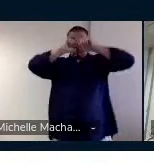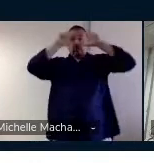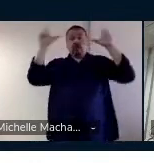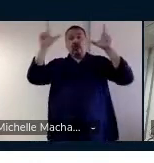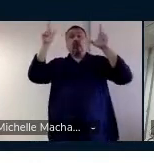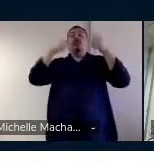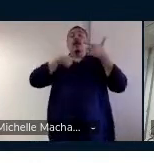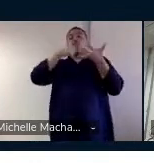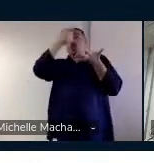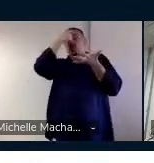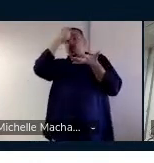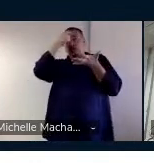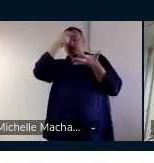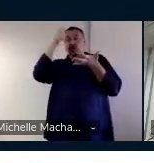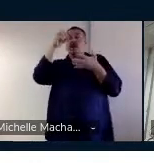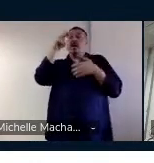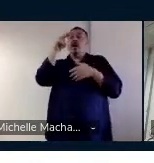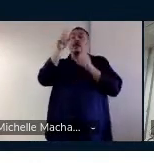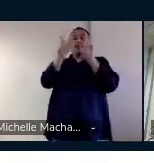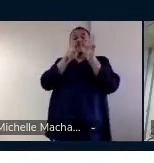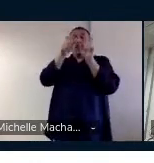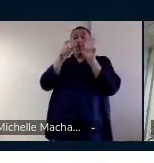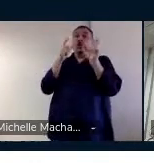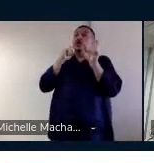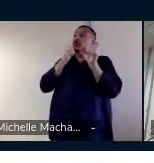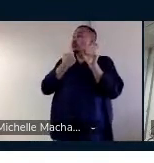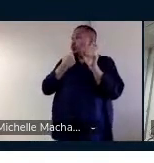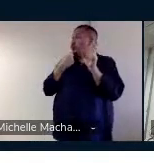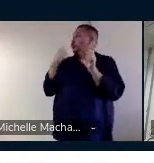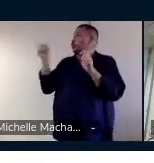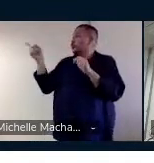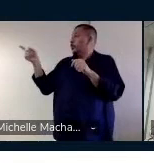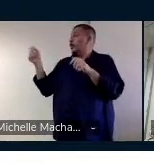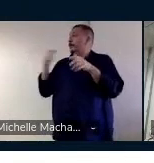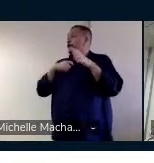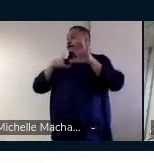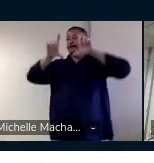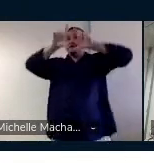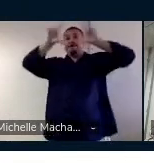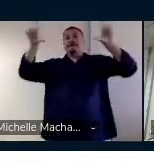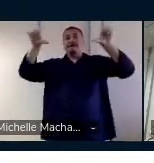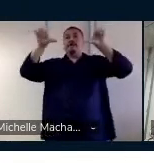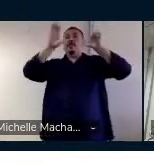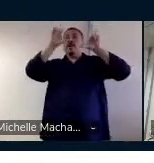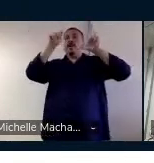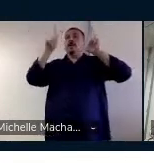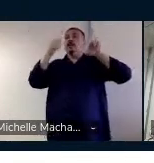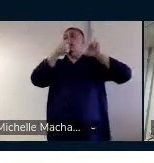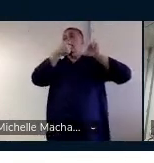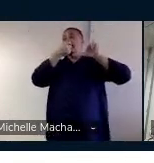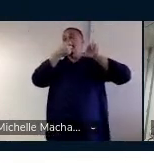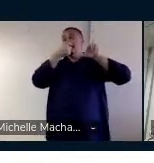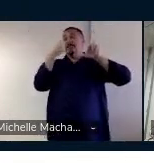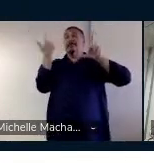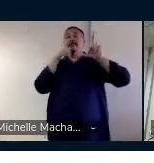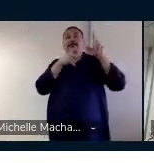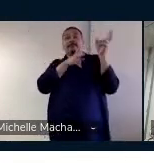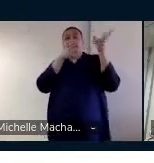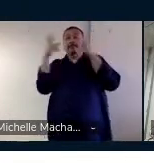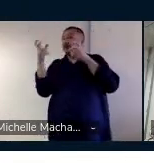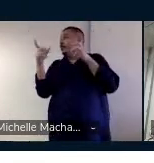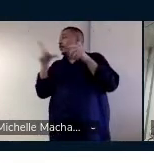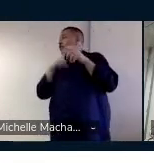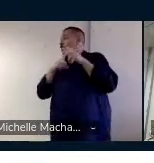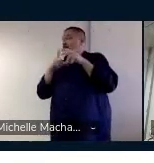Consciência Morfológica, em insultos. Na capa do manual e também nas apresentações dos slides, vocês puderam perceber que tem várias